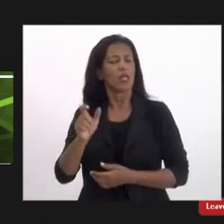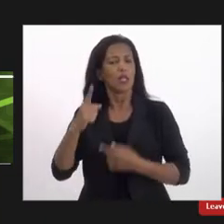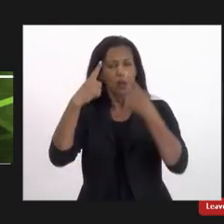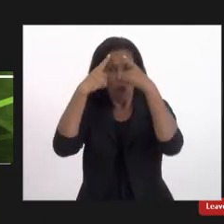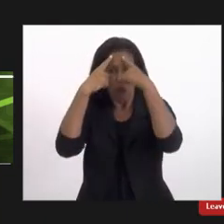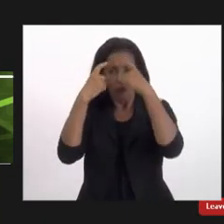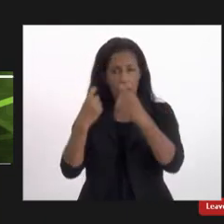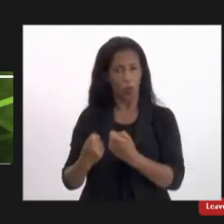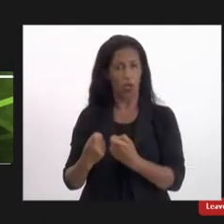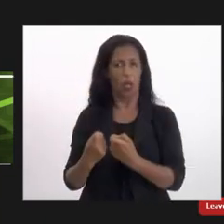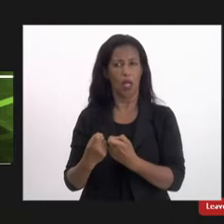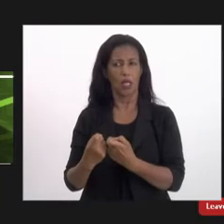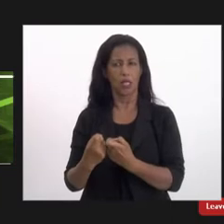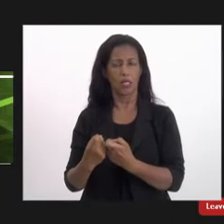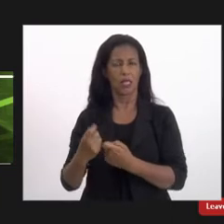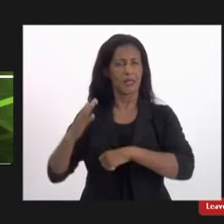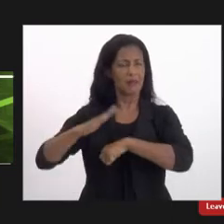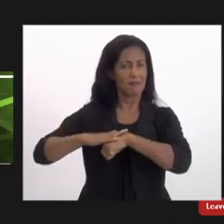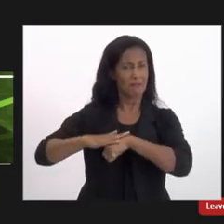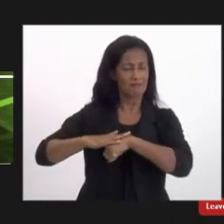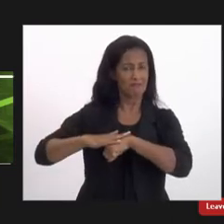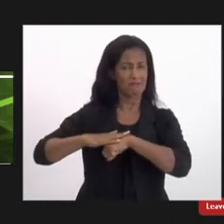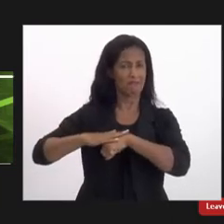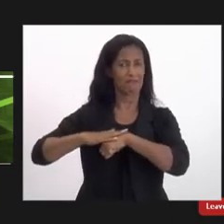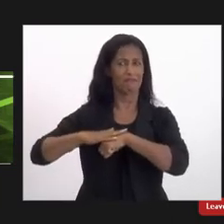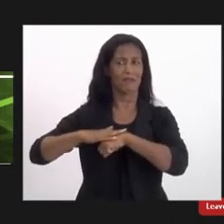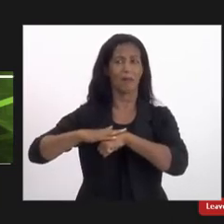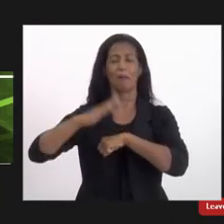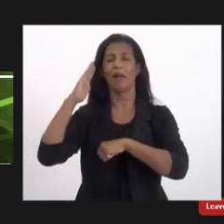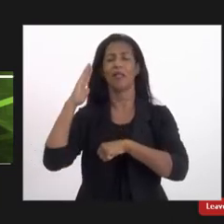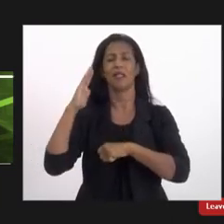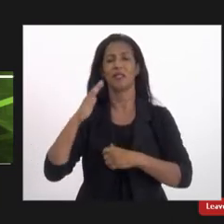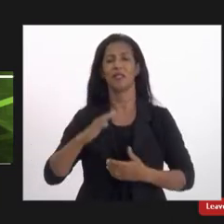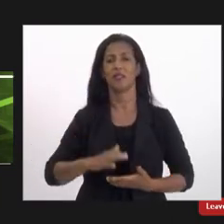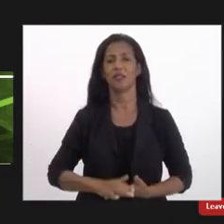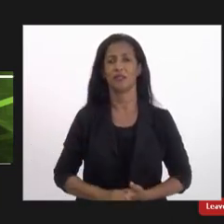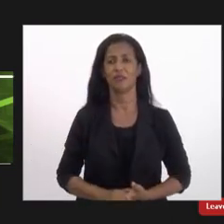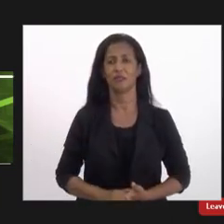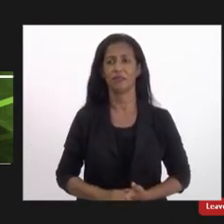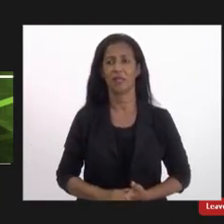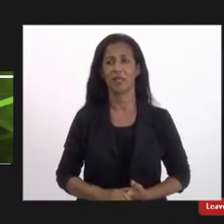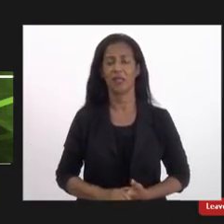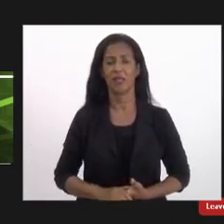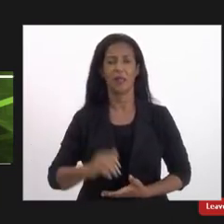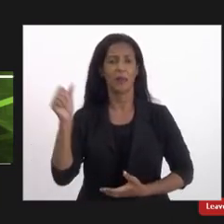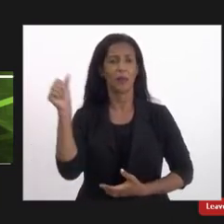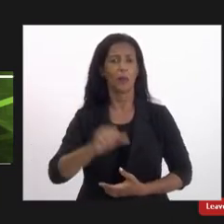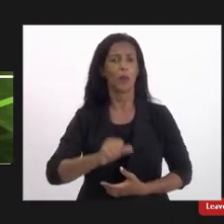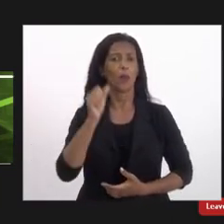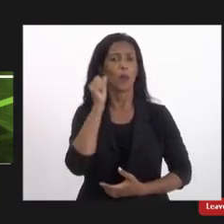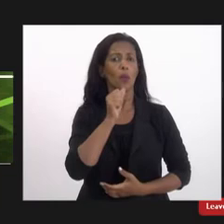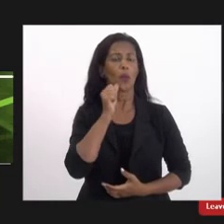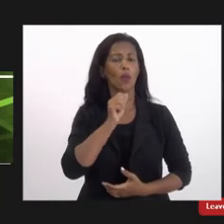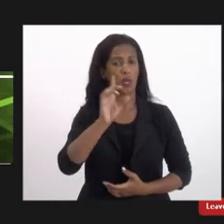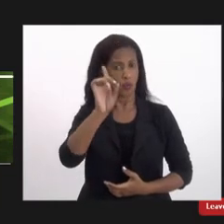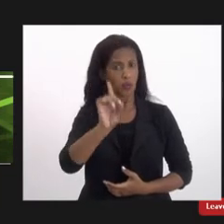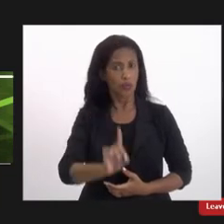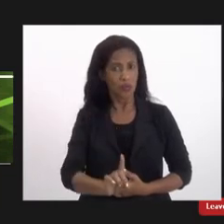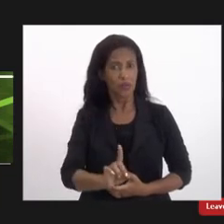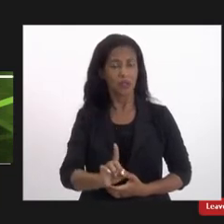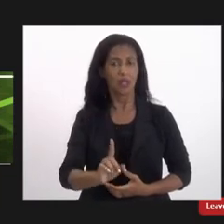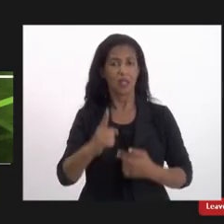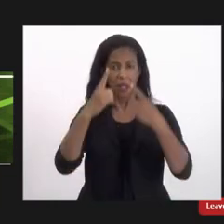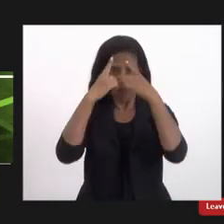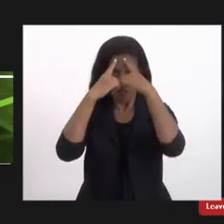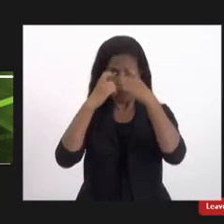que mais é grave pras mulheres com deficiência é a